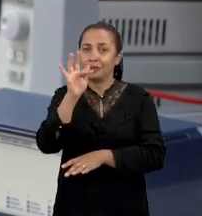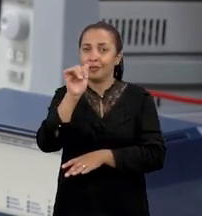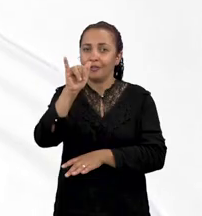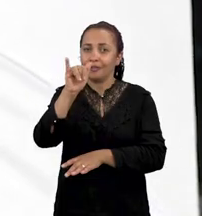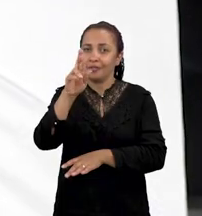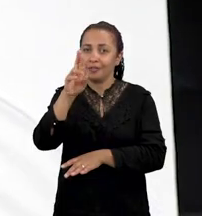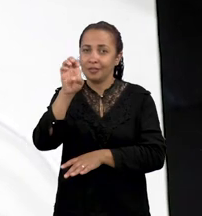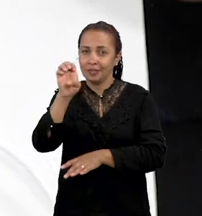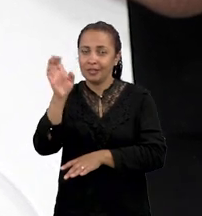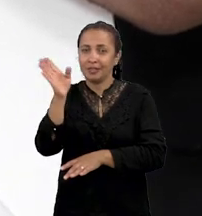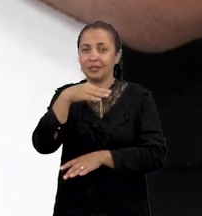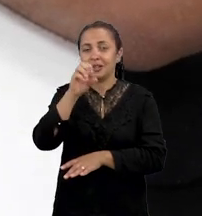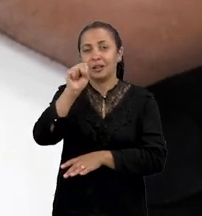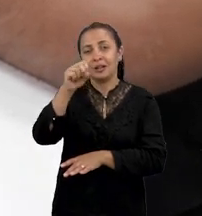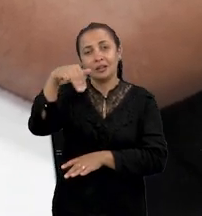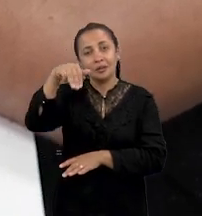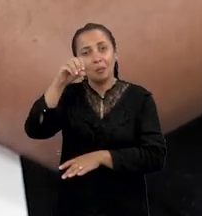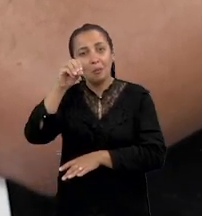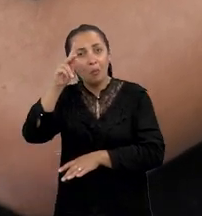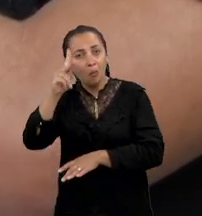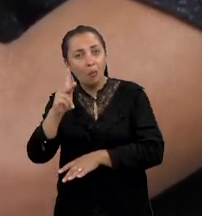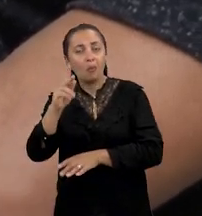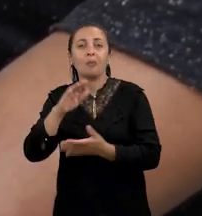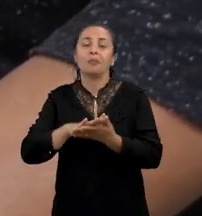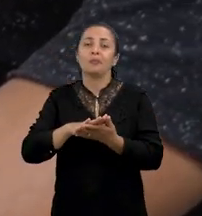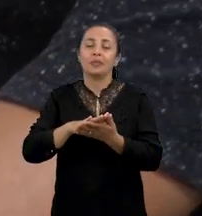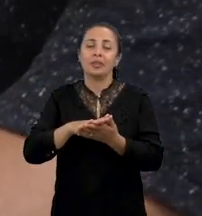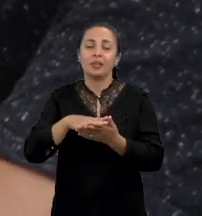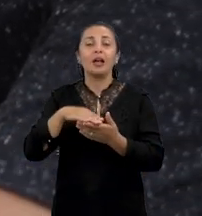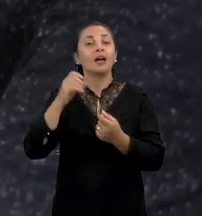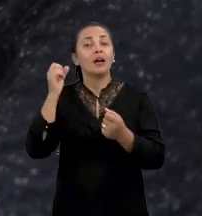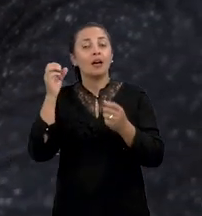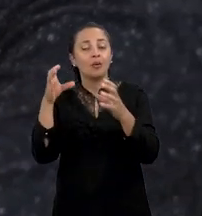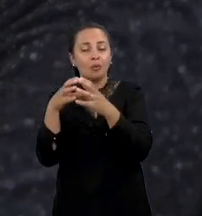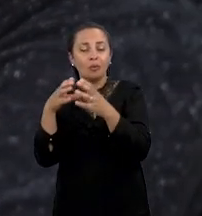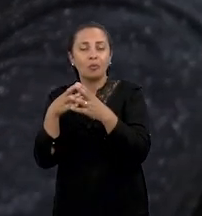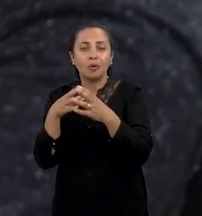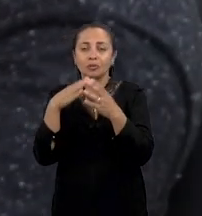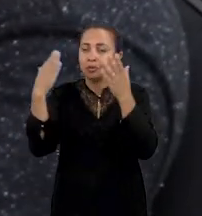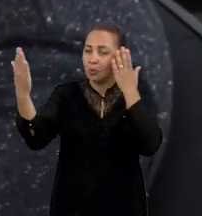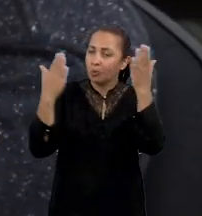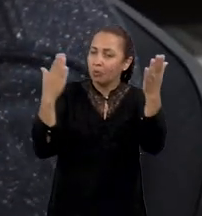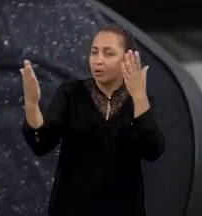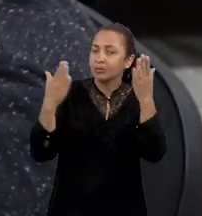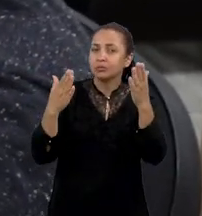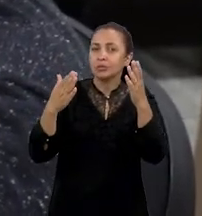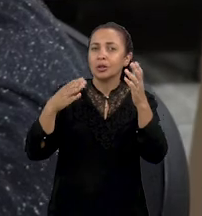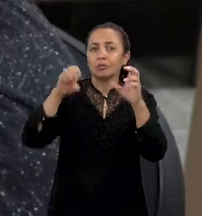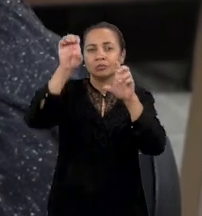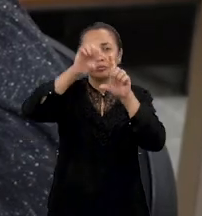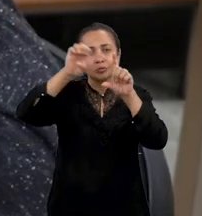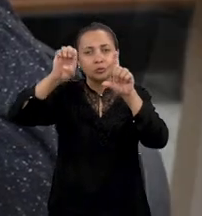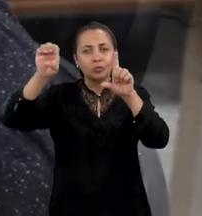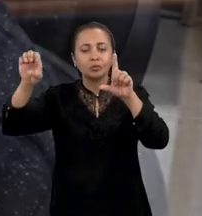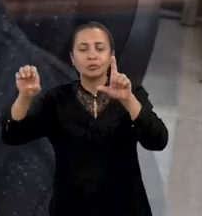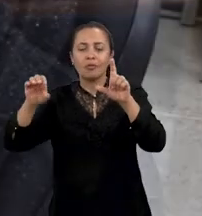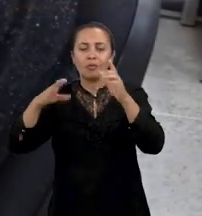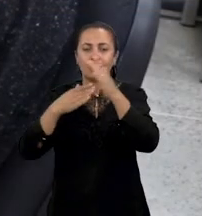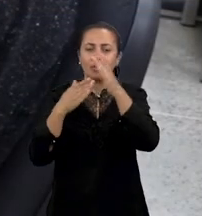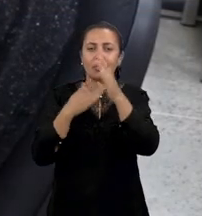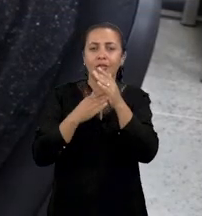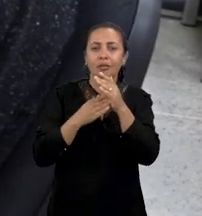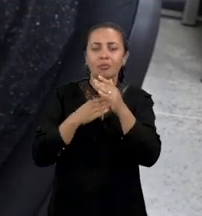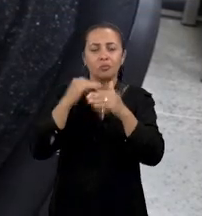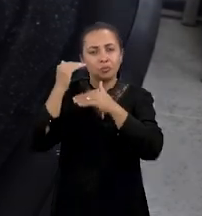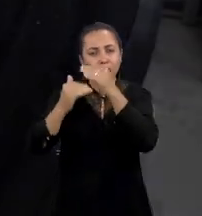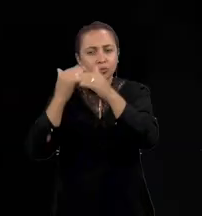algoritmo batizado pela equipe, a gente pôde fazer comparações estatísticas, tempo de processamento,